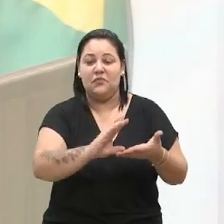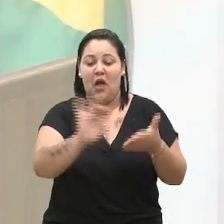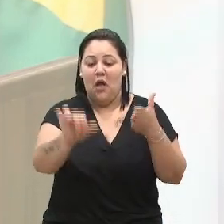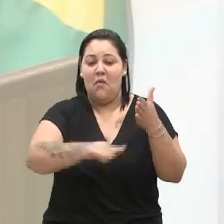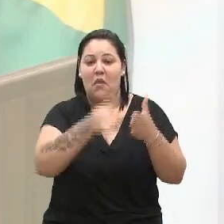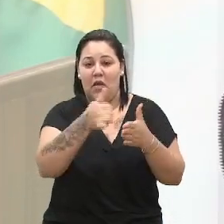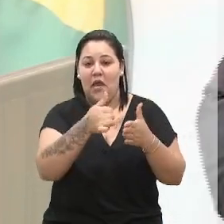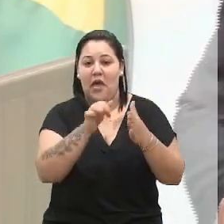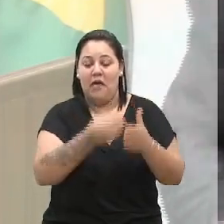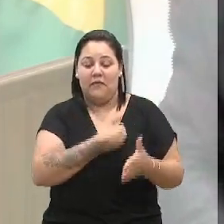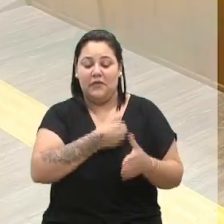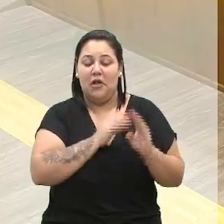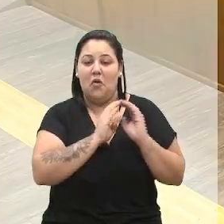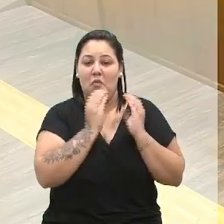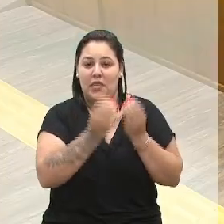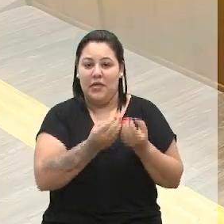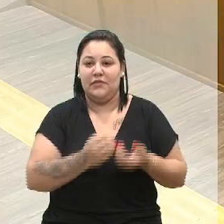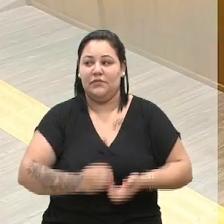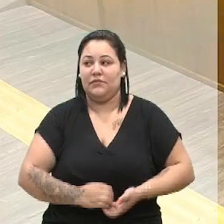comunidade. Obrigado.